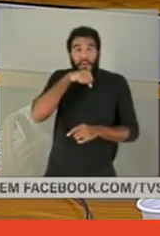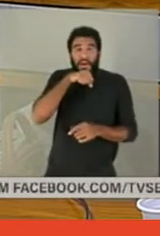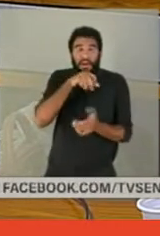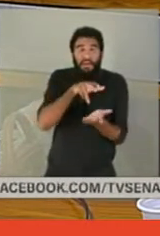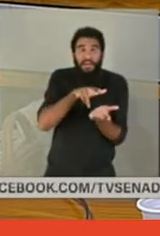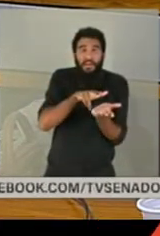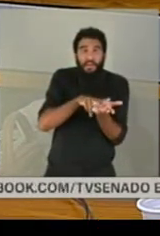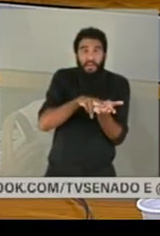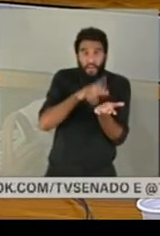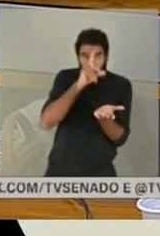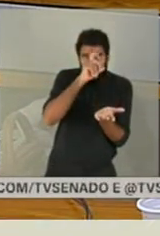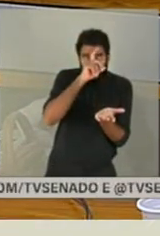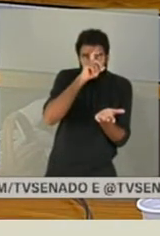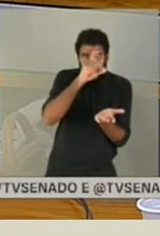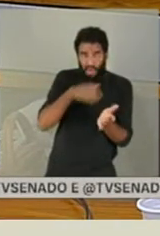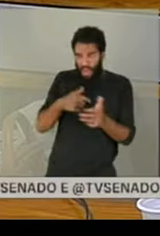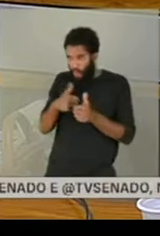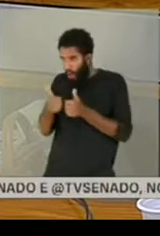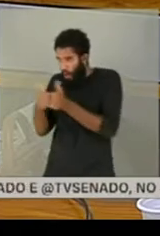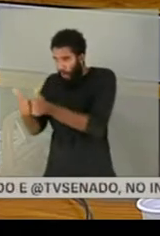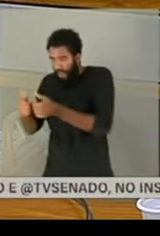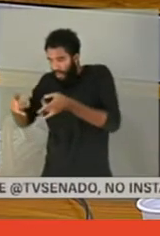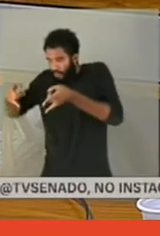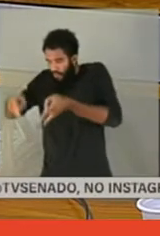acompanhei o sepultamento do meu pai.